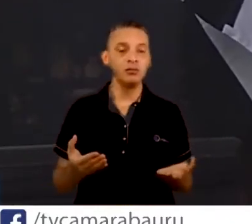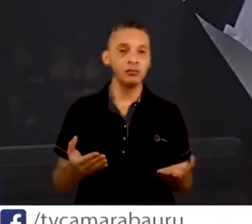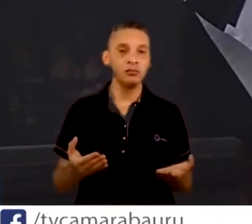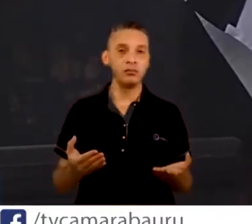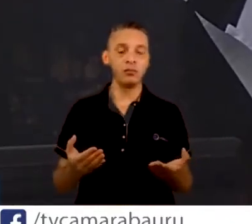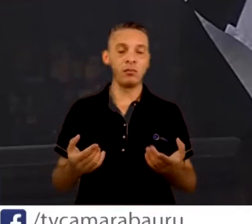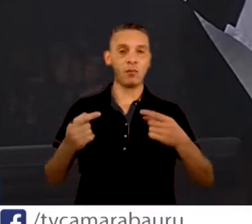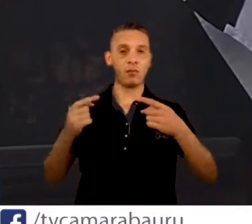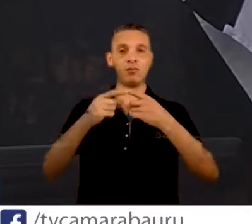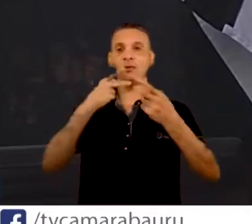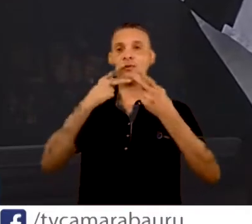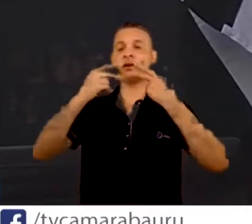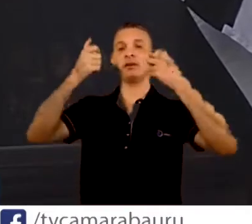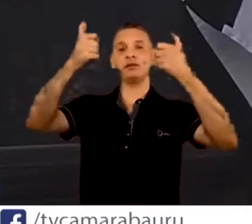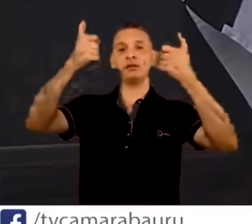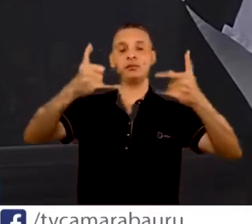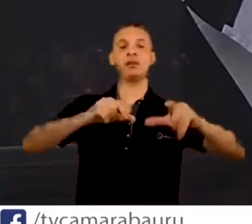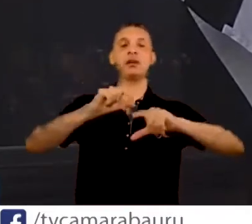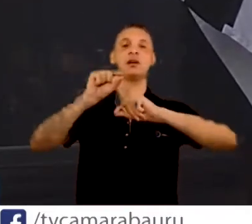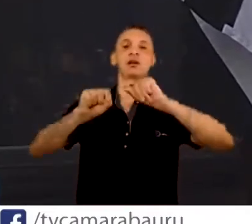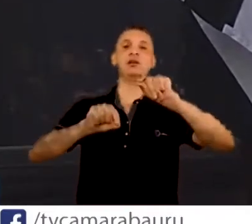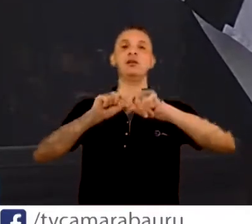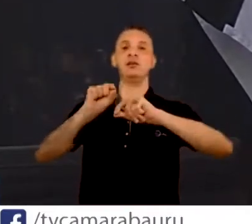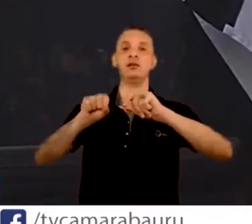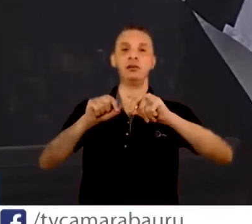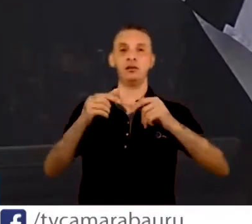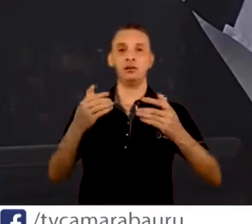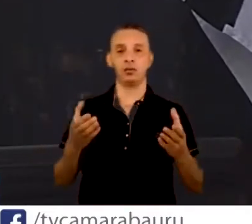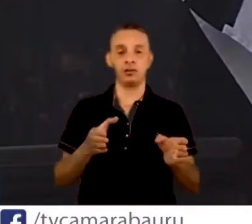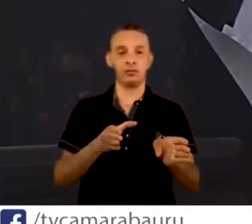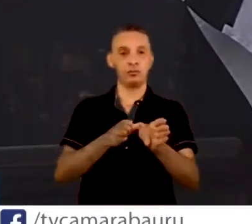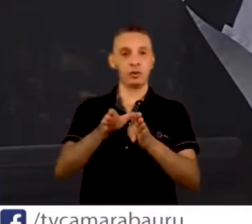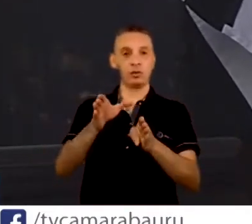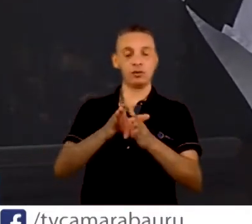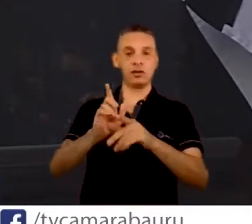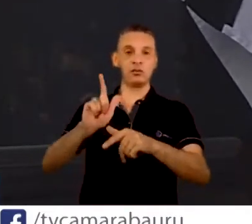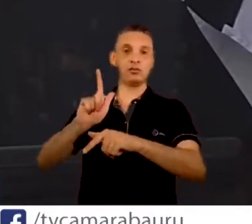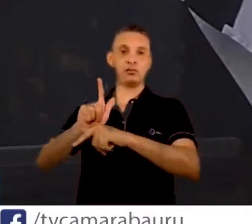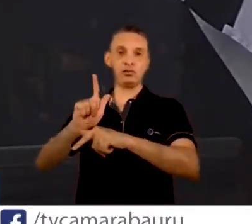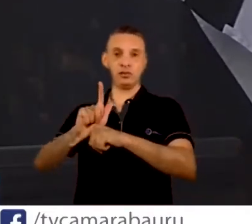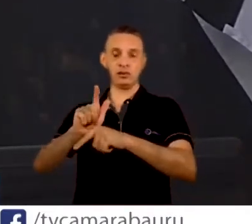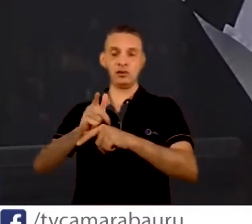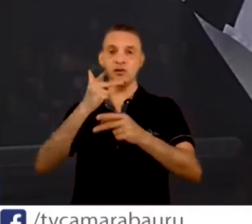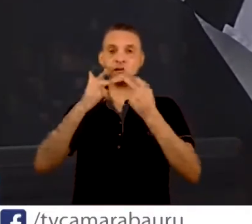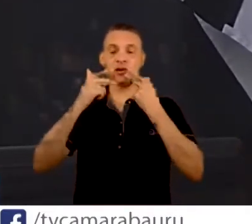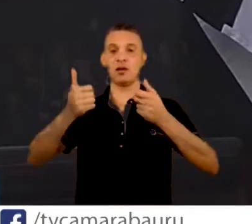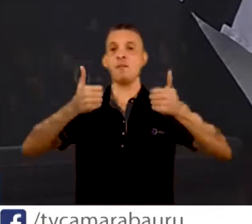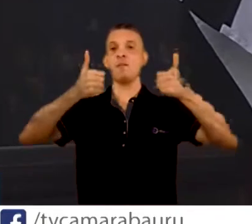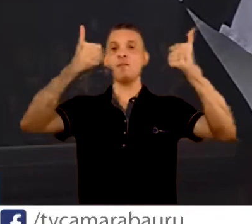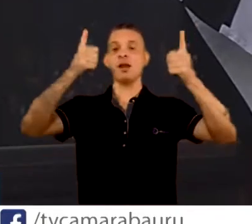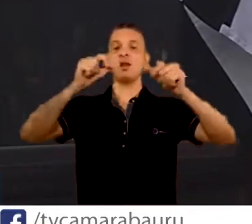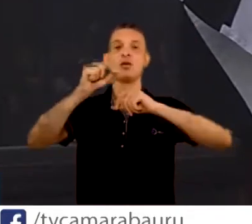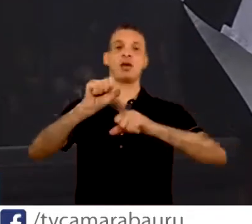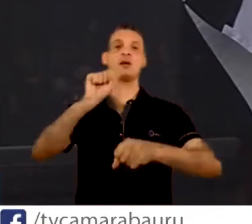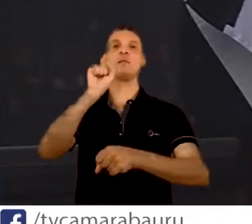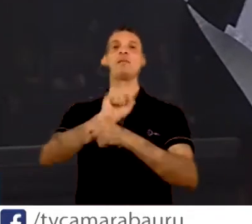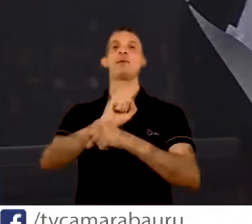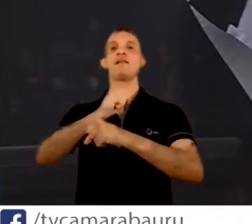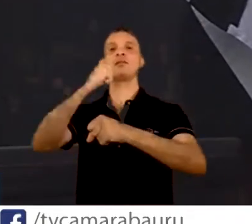o conselho gestor apontou que o melhor caminho seria paralisação das obras